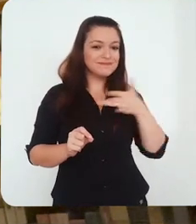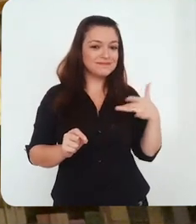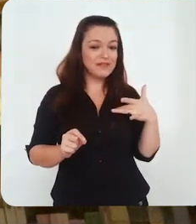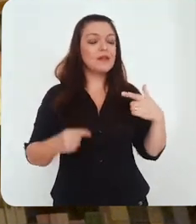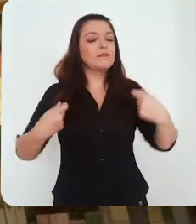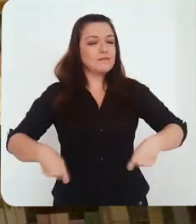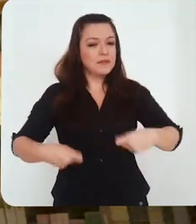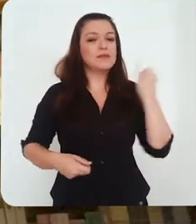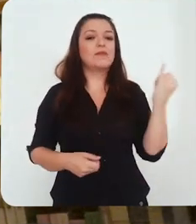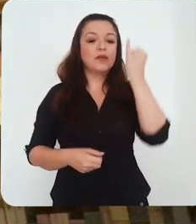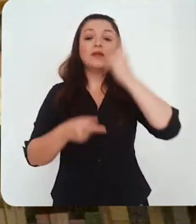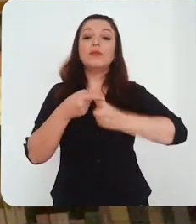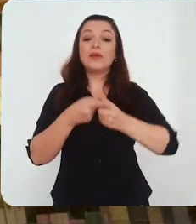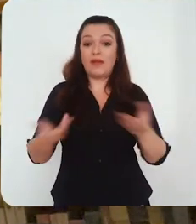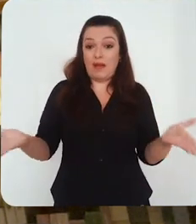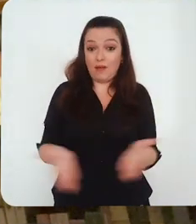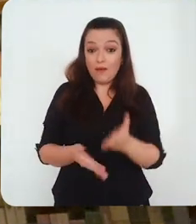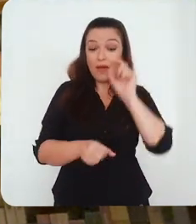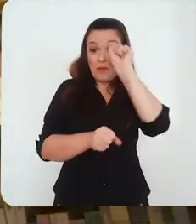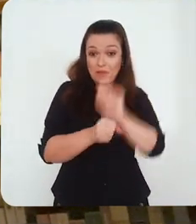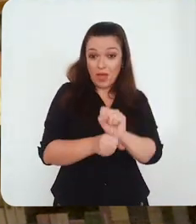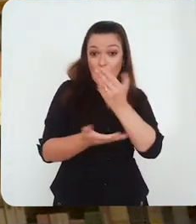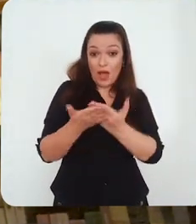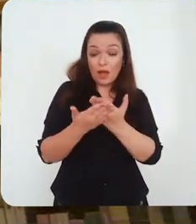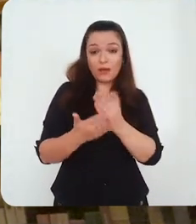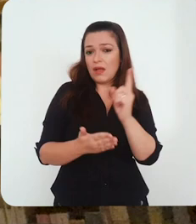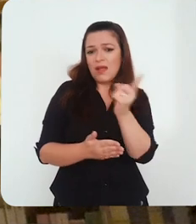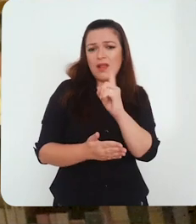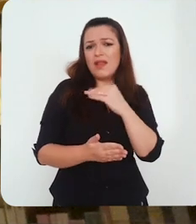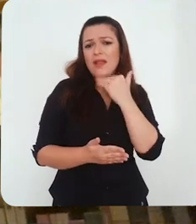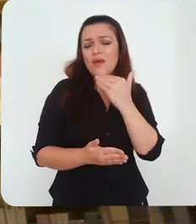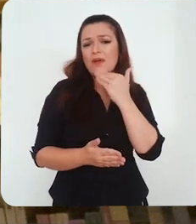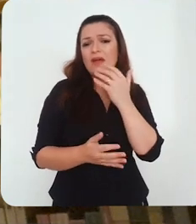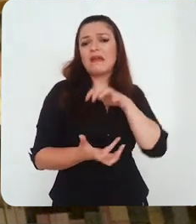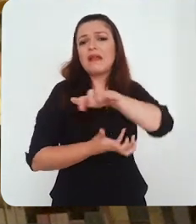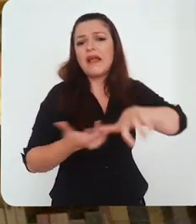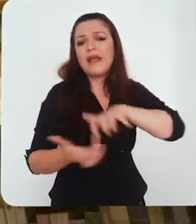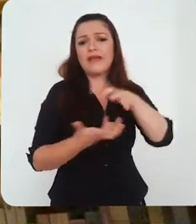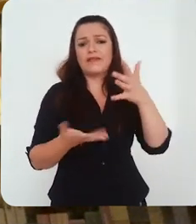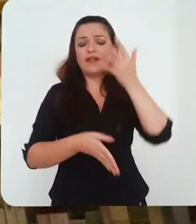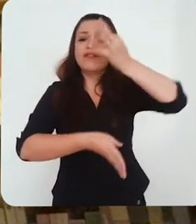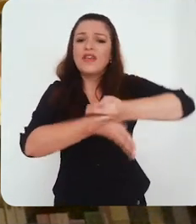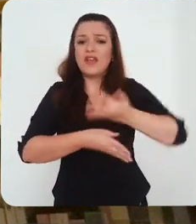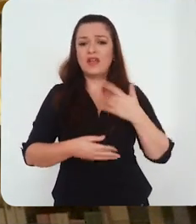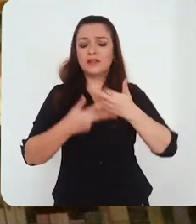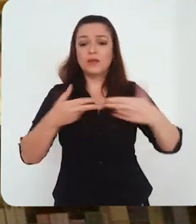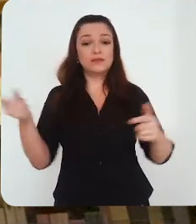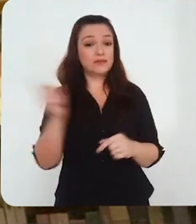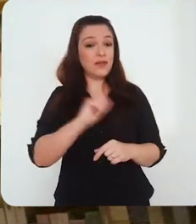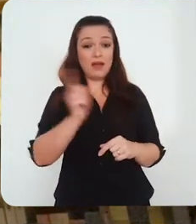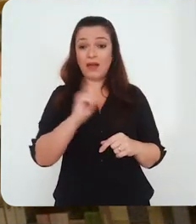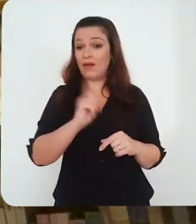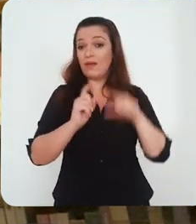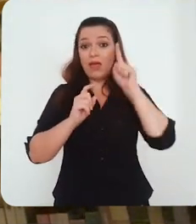essa suspensão do calendário e essa paralisação que nós estamos agora não é algo que decorre de uma greve ou não